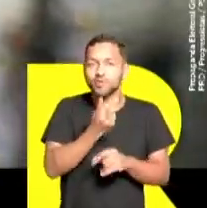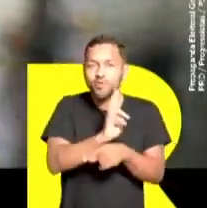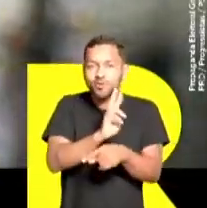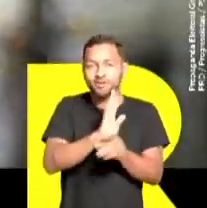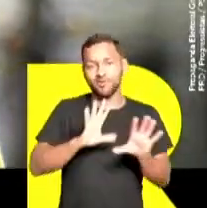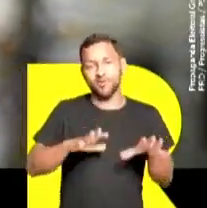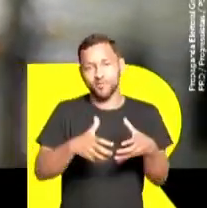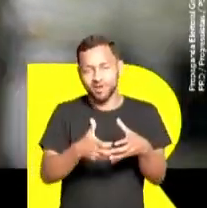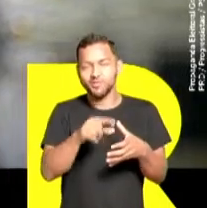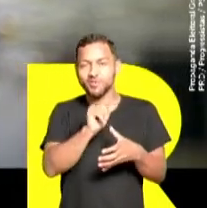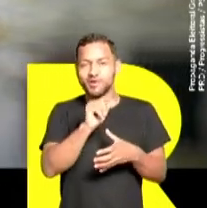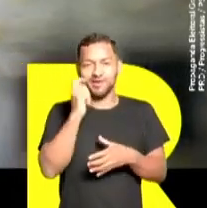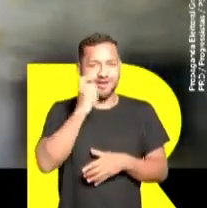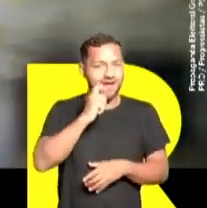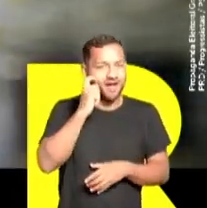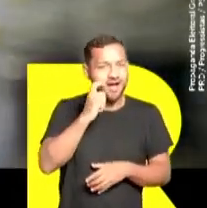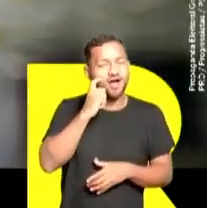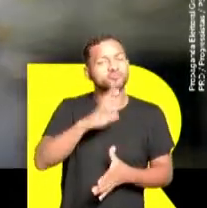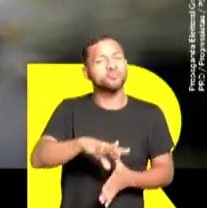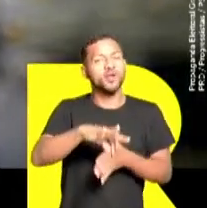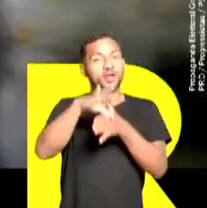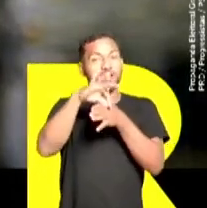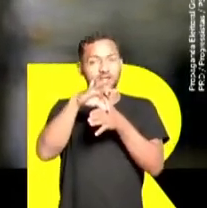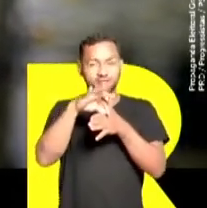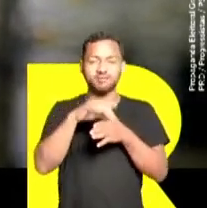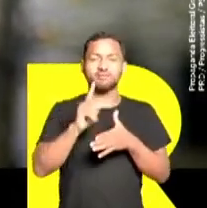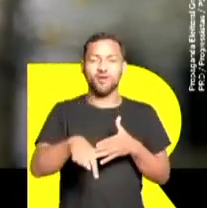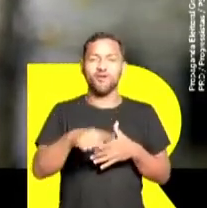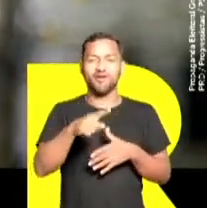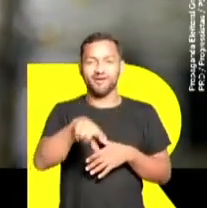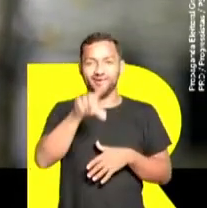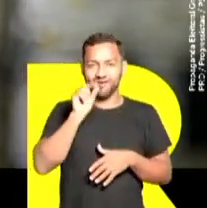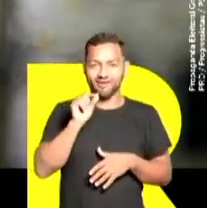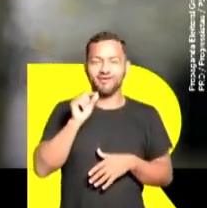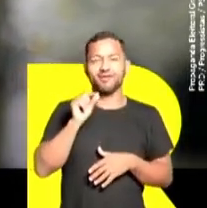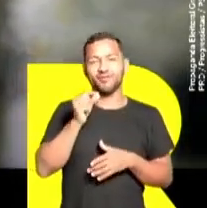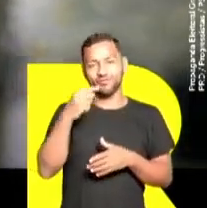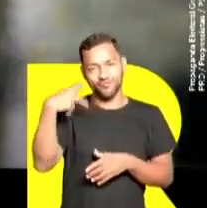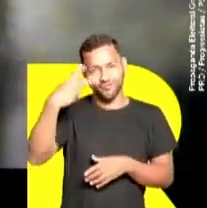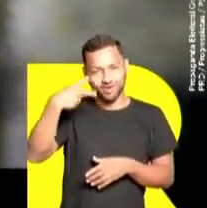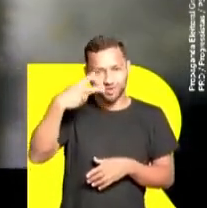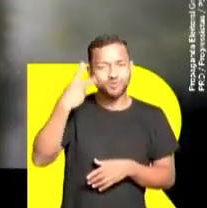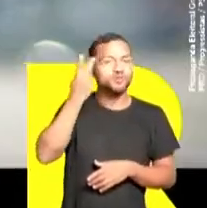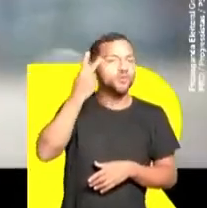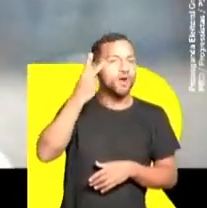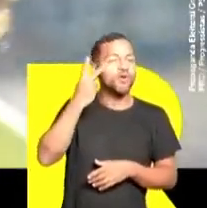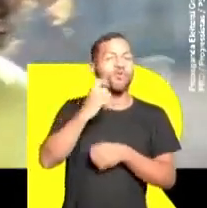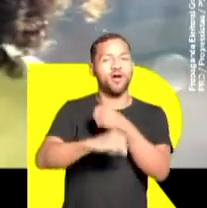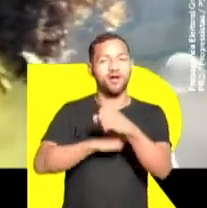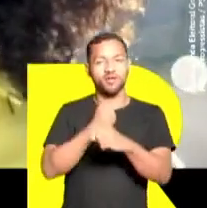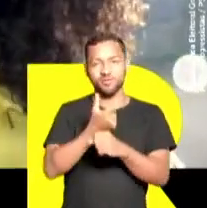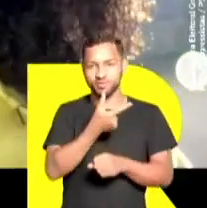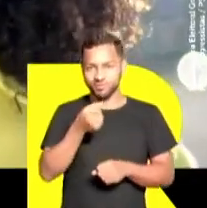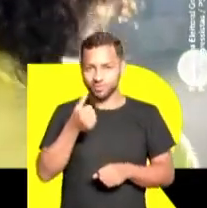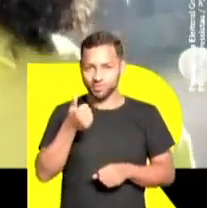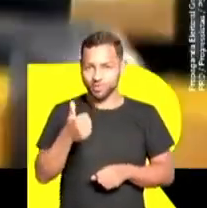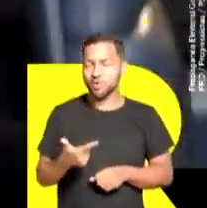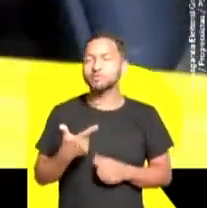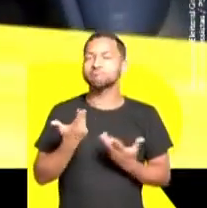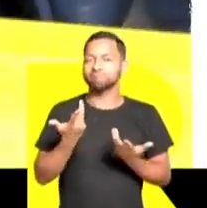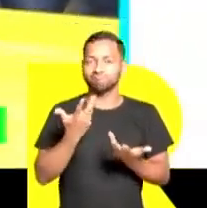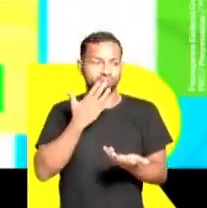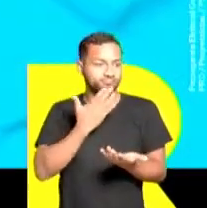cuidando da sua comunidade, que Ricardo se tornou uma liderança e foi eleito vereador de São Paulo em 2012. E olha que